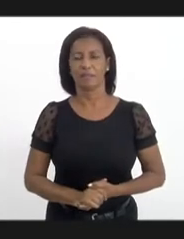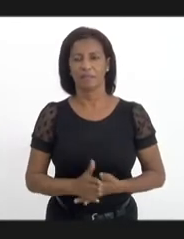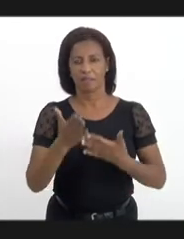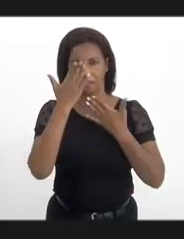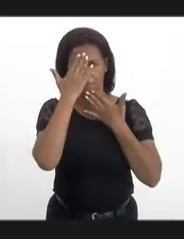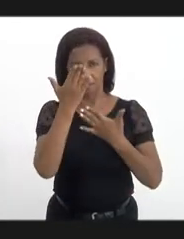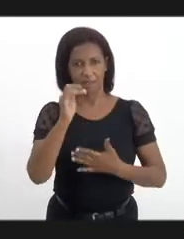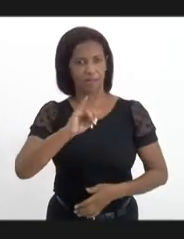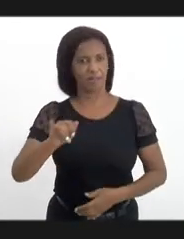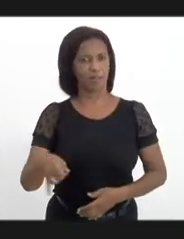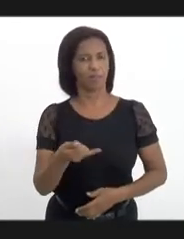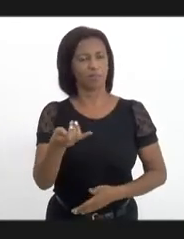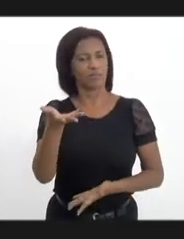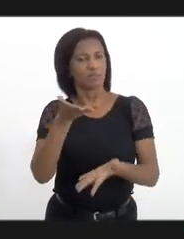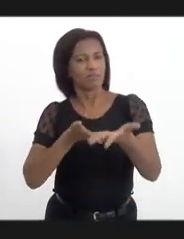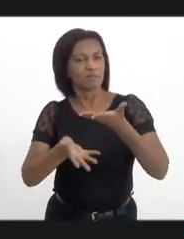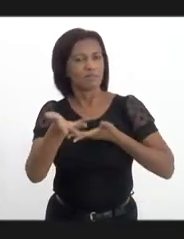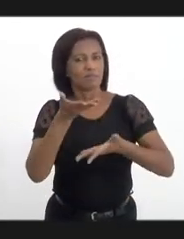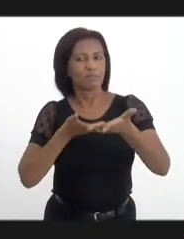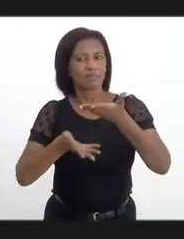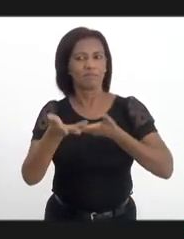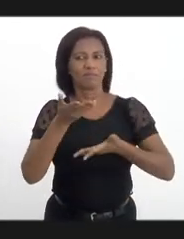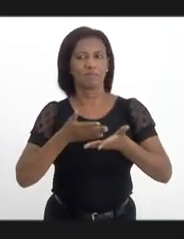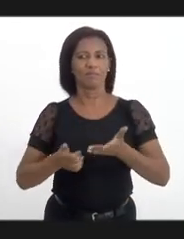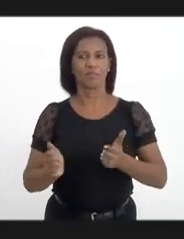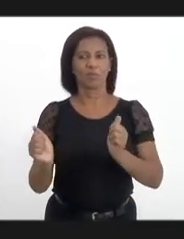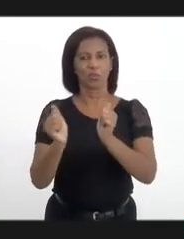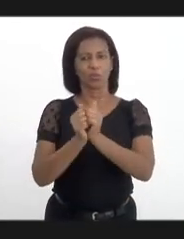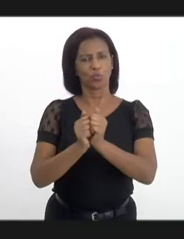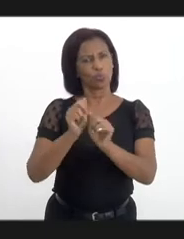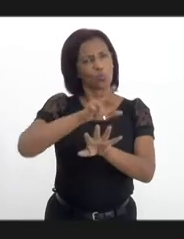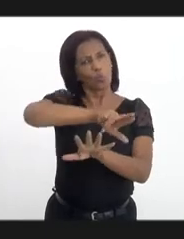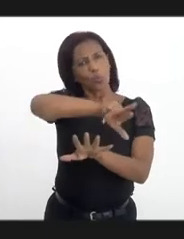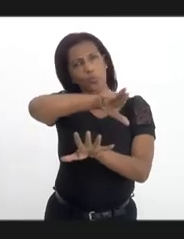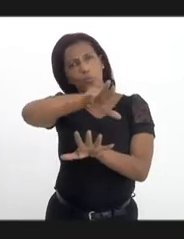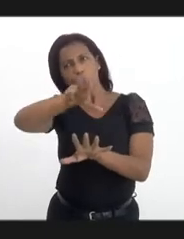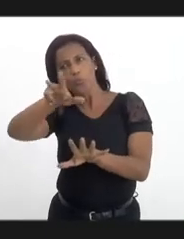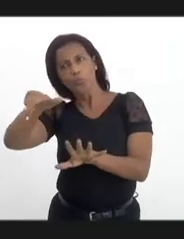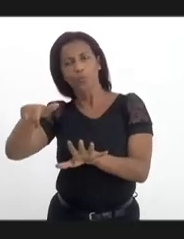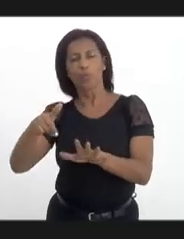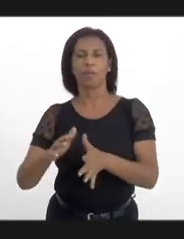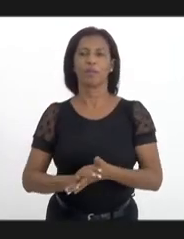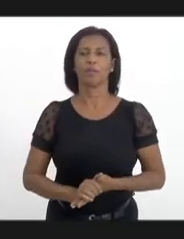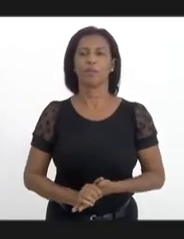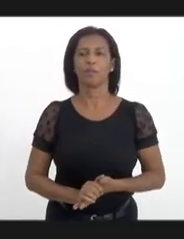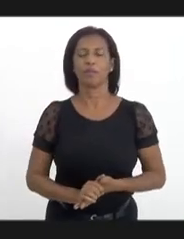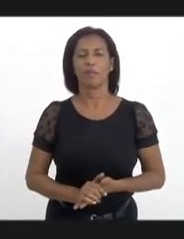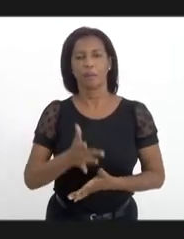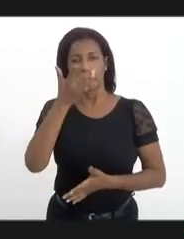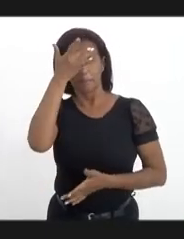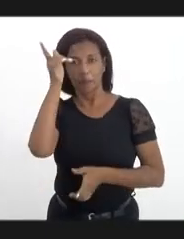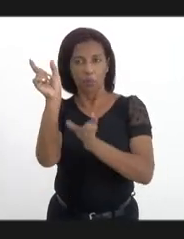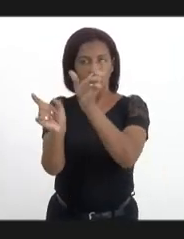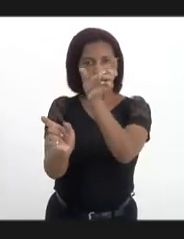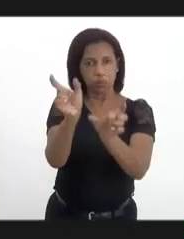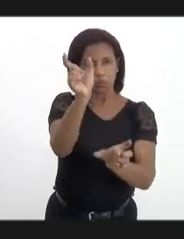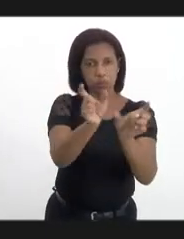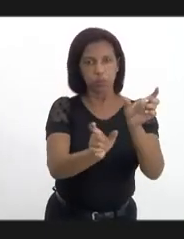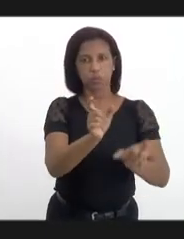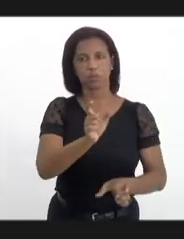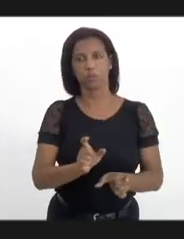agradecer a oportunidade de participar, ao lado de tantas outras personalidades desse